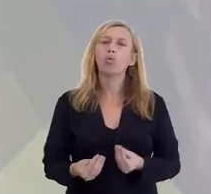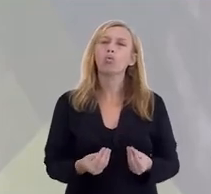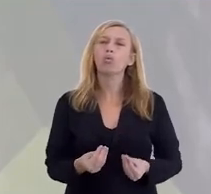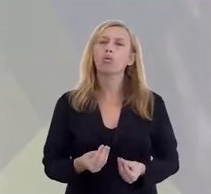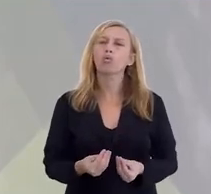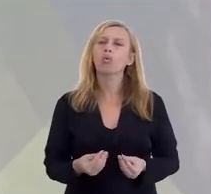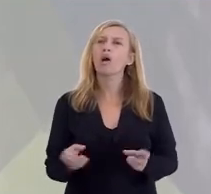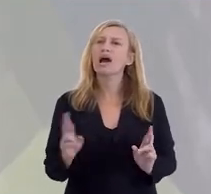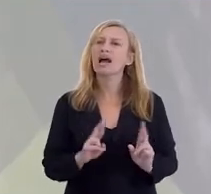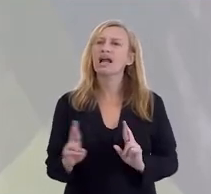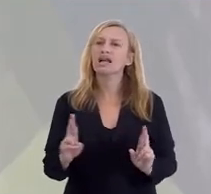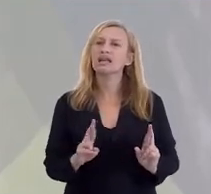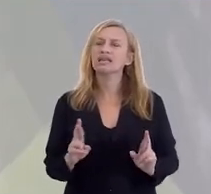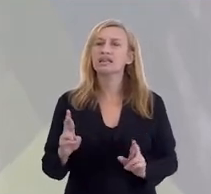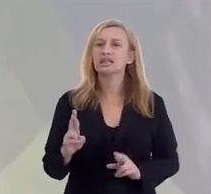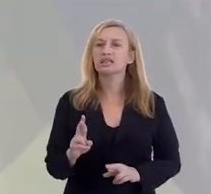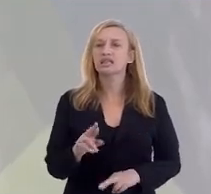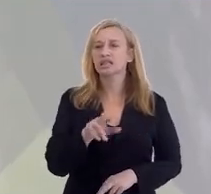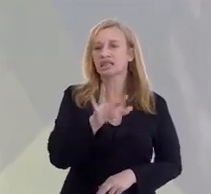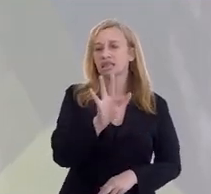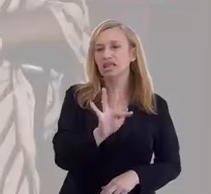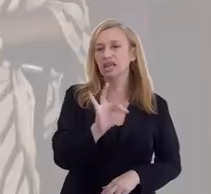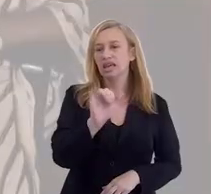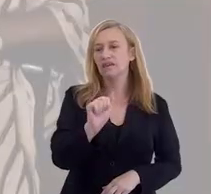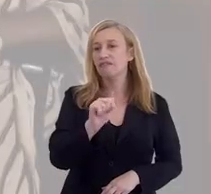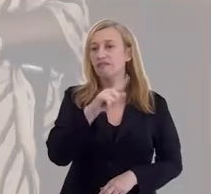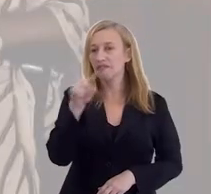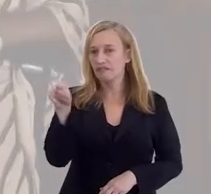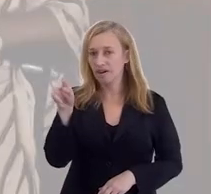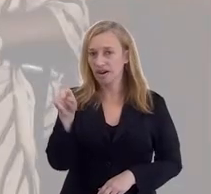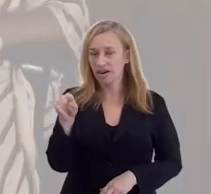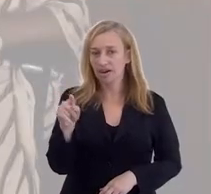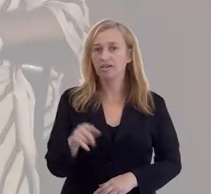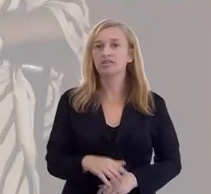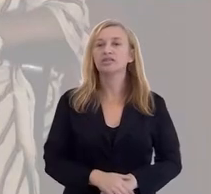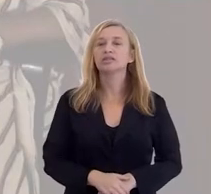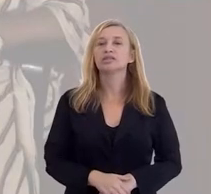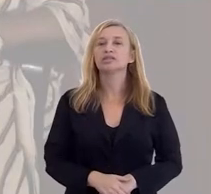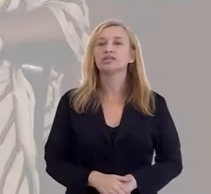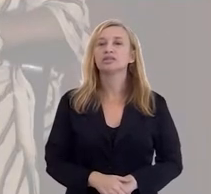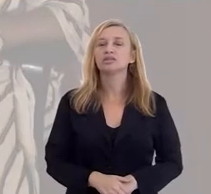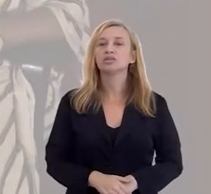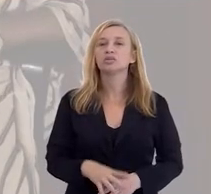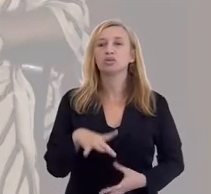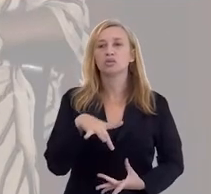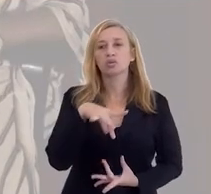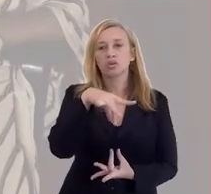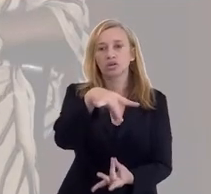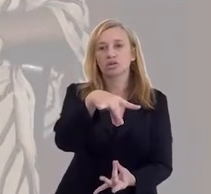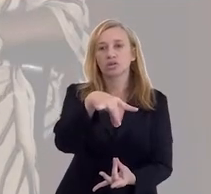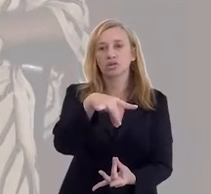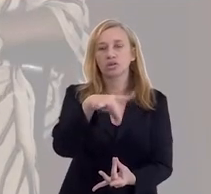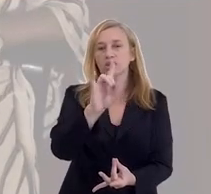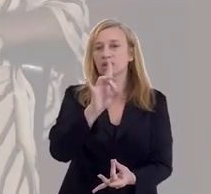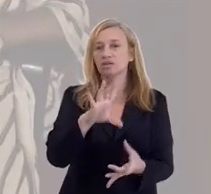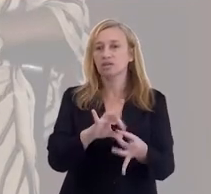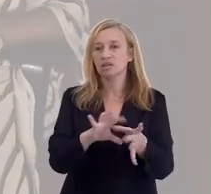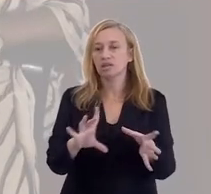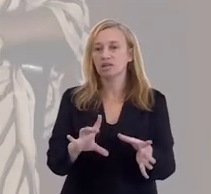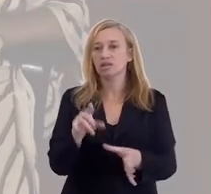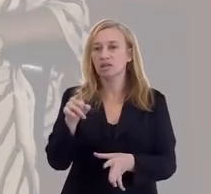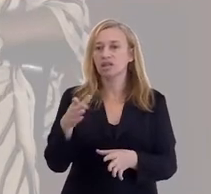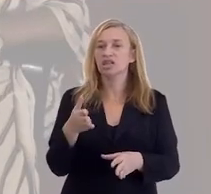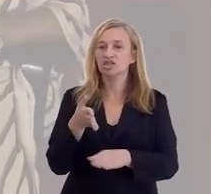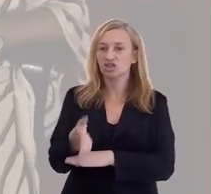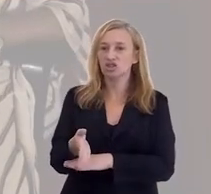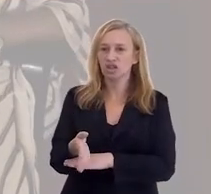relação de fã, é uma relação de público, os espíritos não permitem que eles cheguem a a